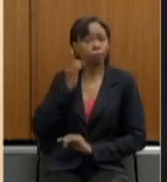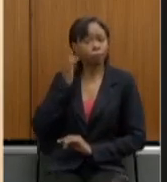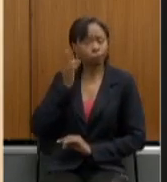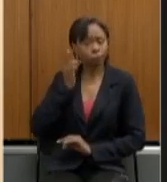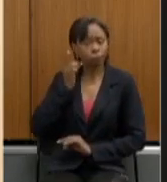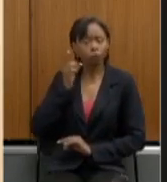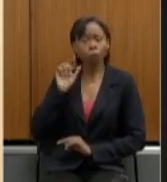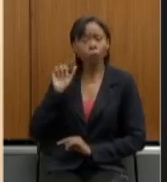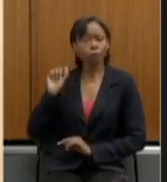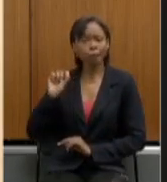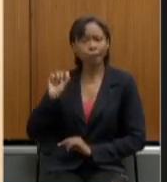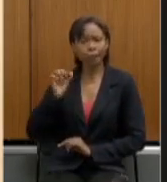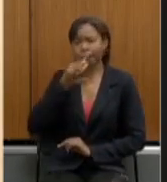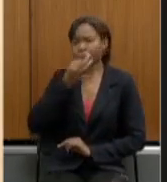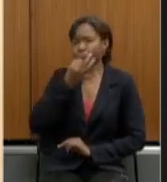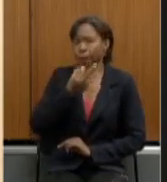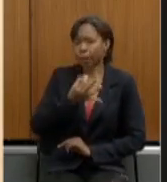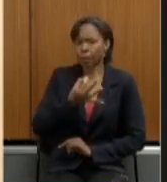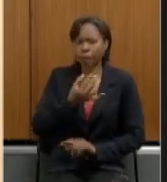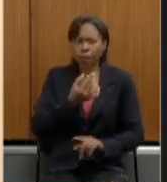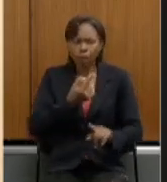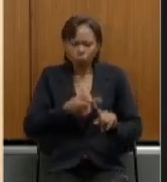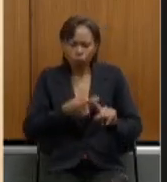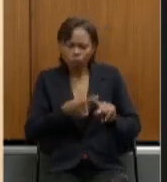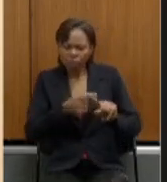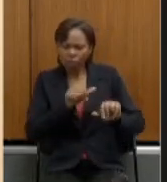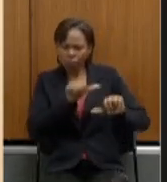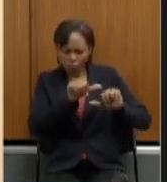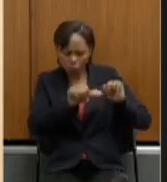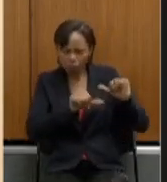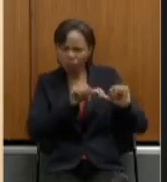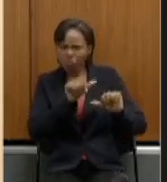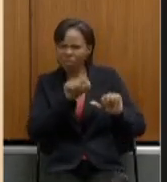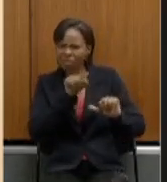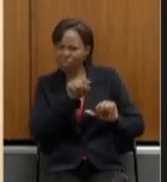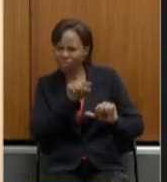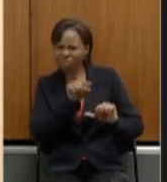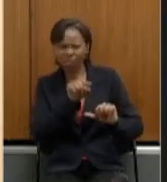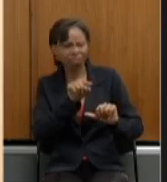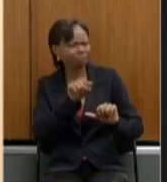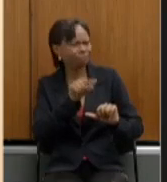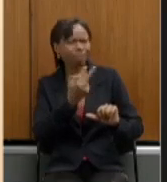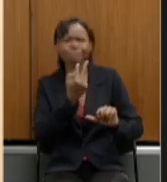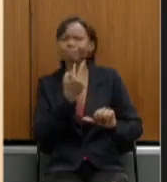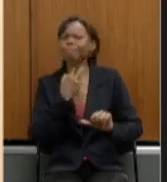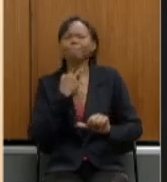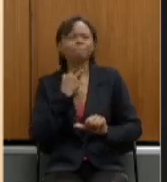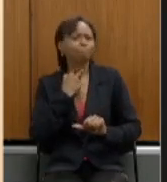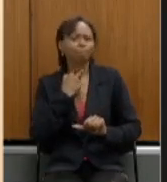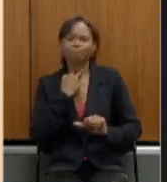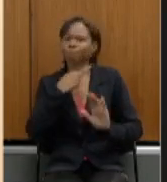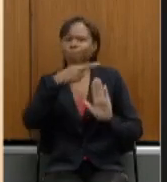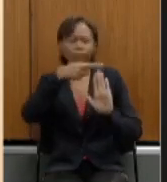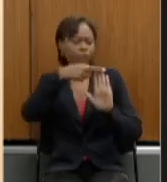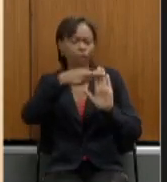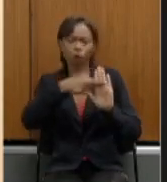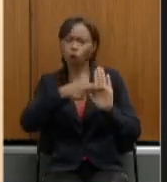uma mudança dessa natureza não poderia ser realizada sob o regime